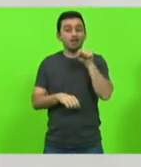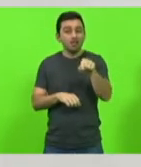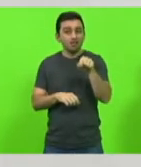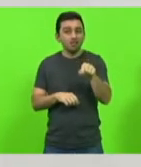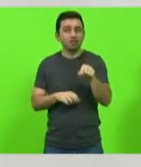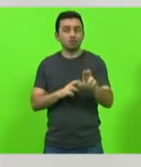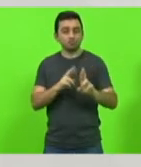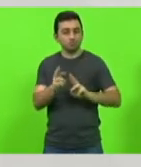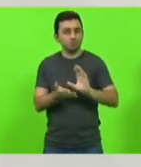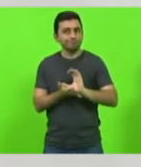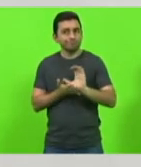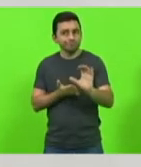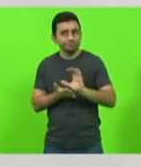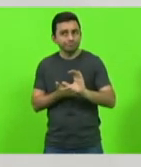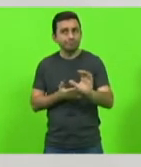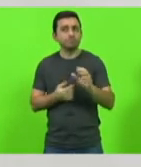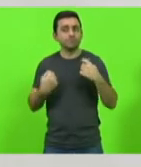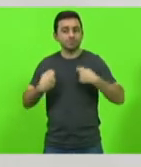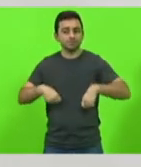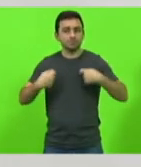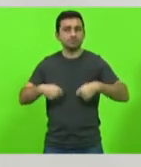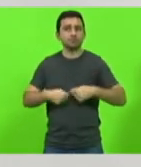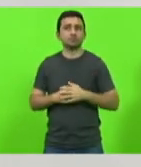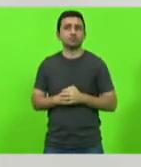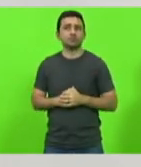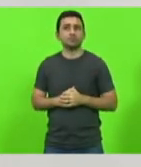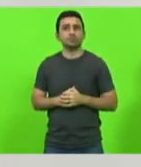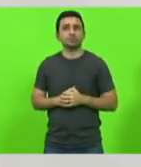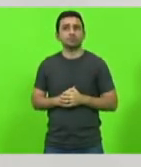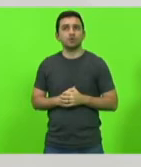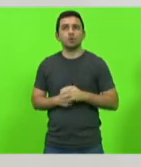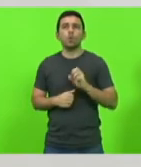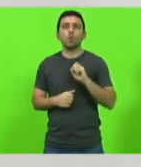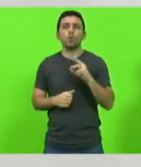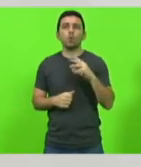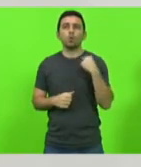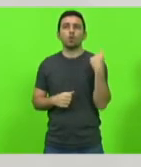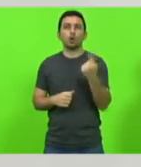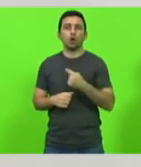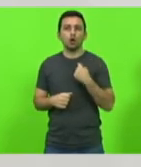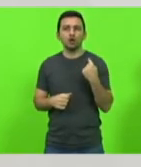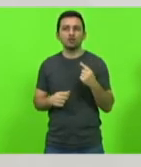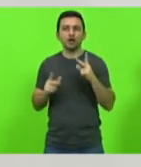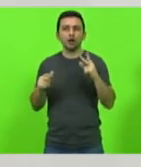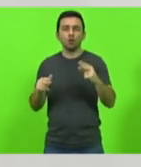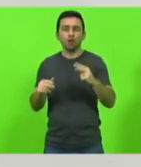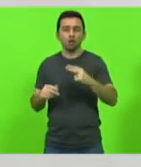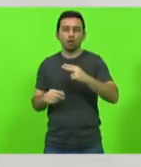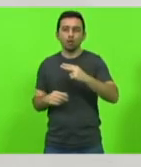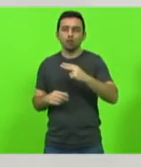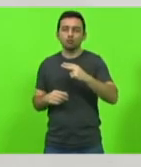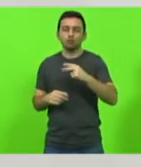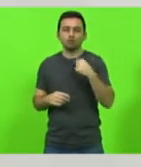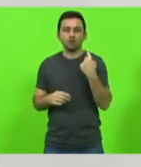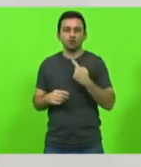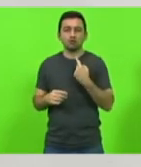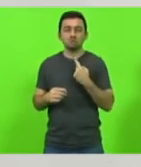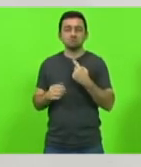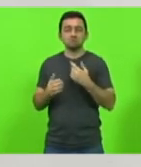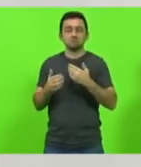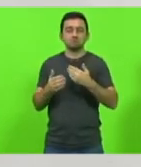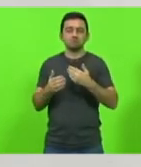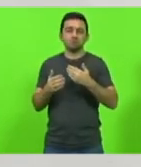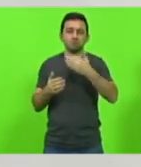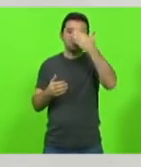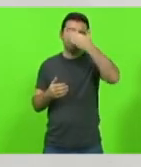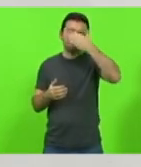que estão precisando ou será que nós estamos fechando os olhos para aquilo que é sim